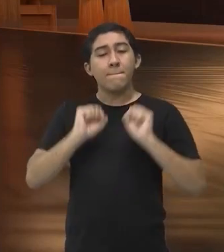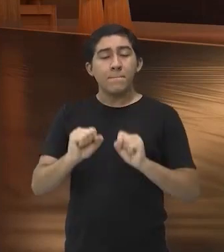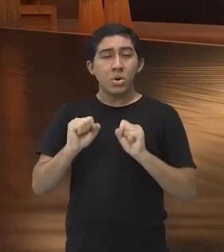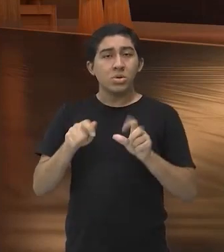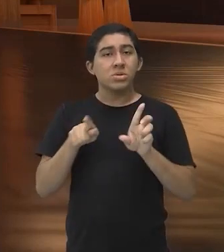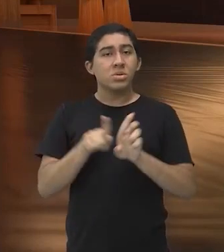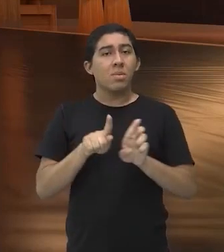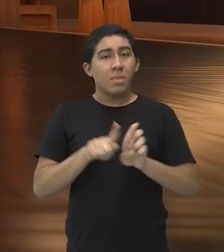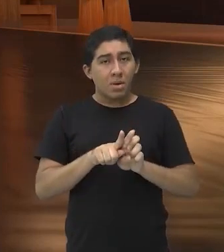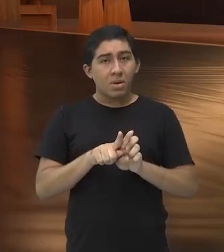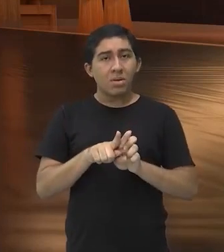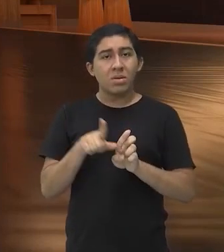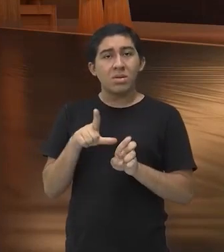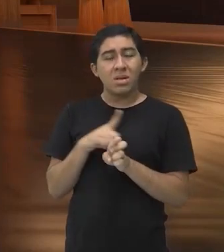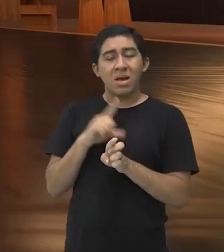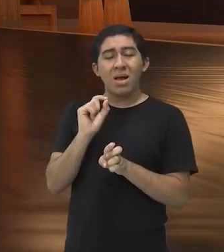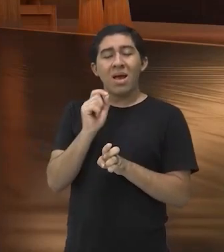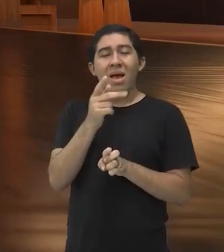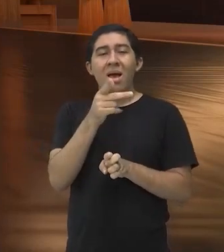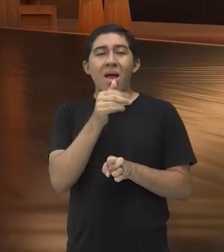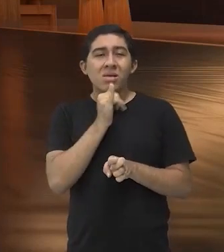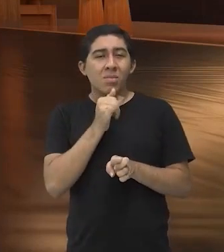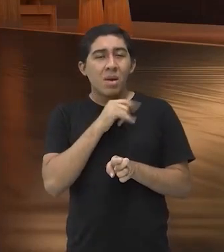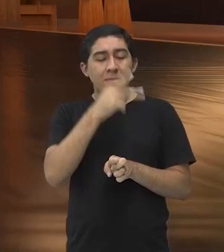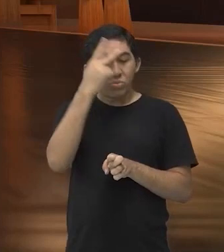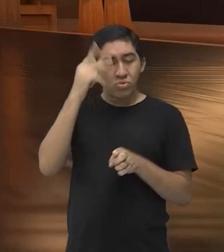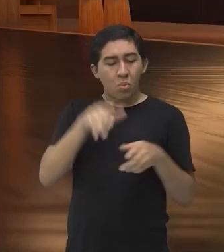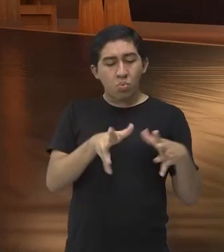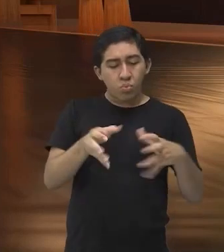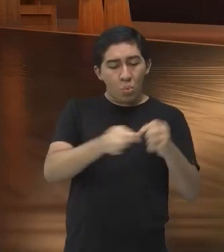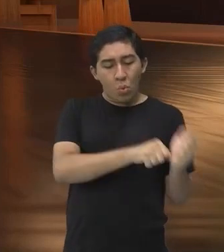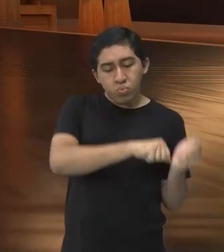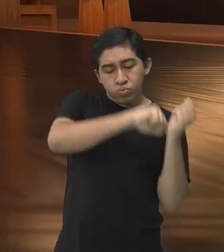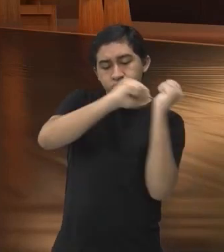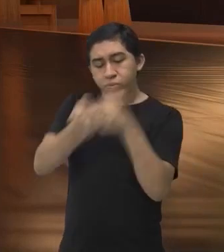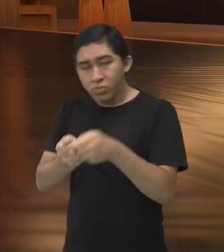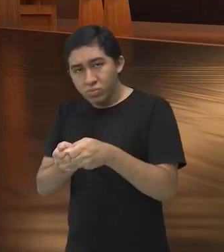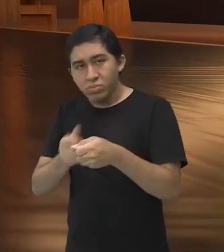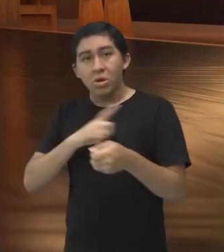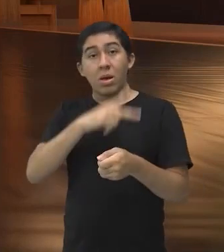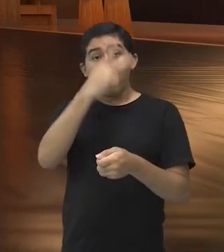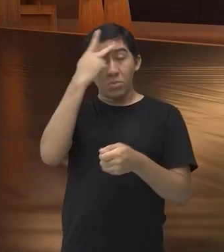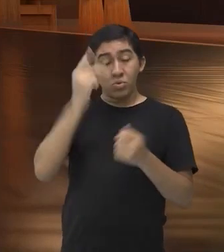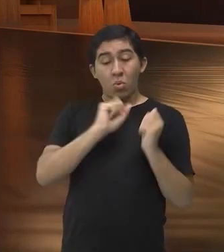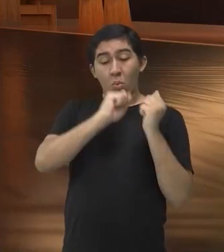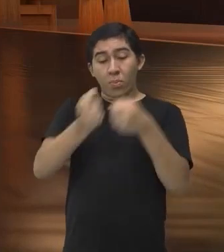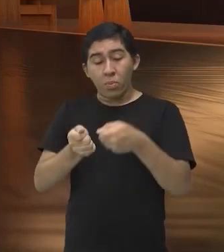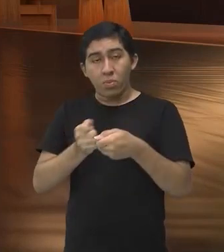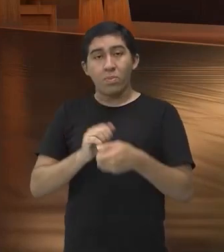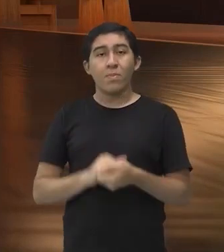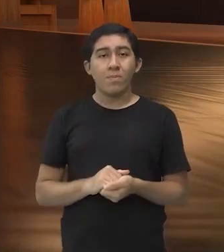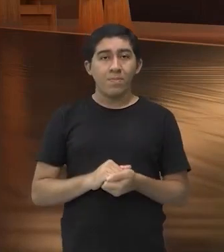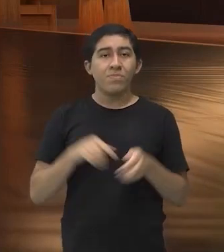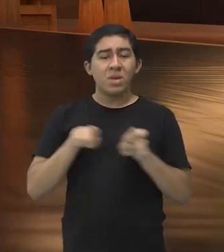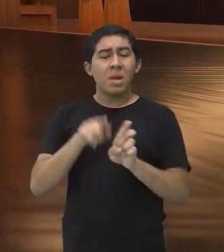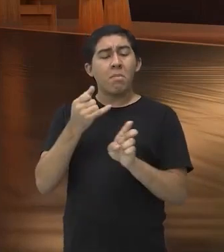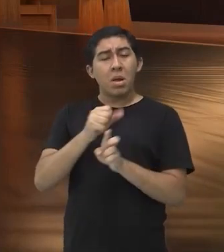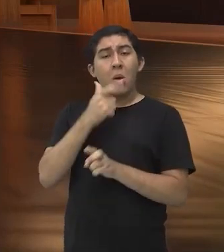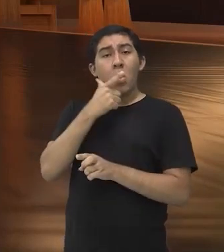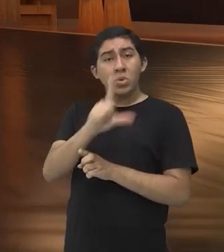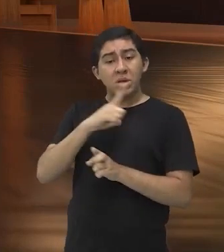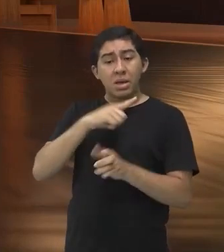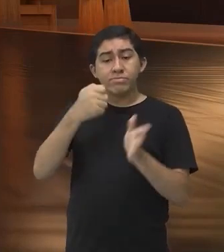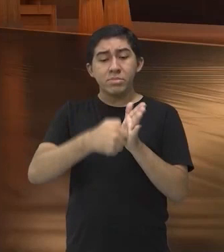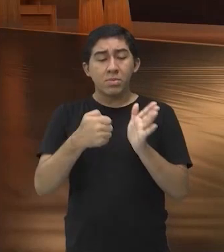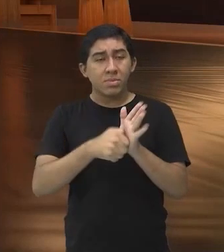inclusive lançar o adversário em queda, e aí para fazer esse lançamento, esses